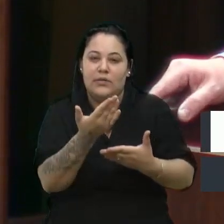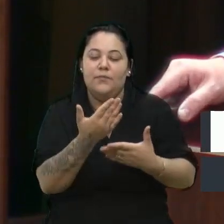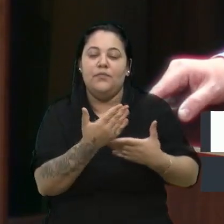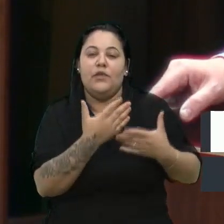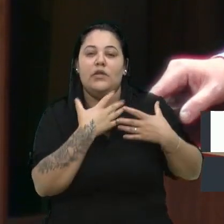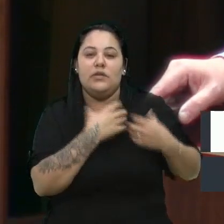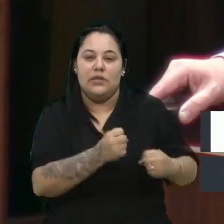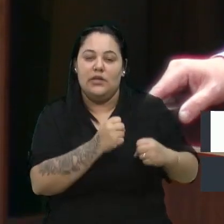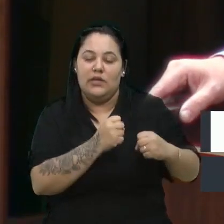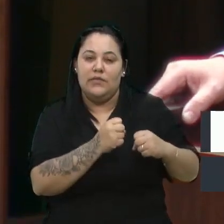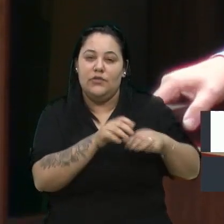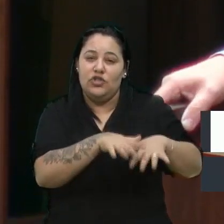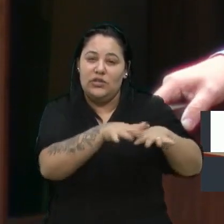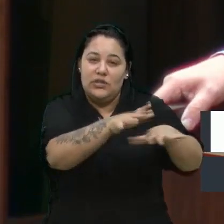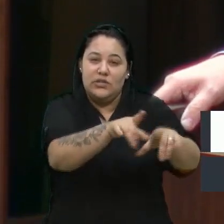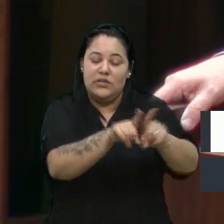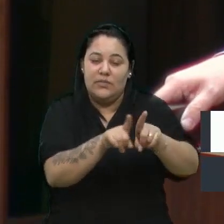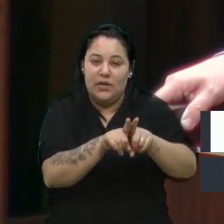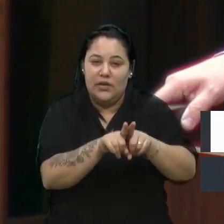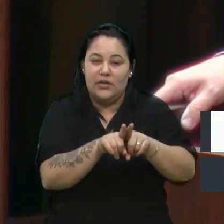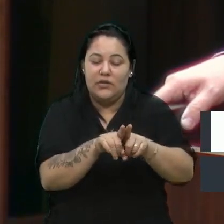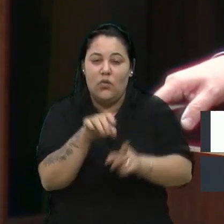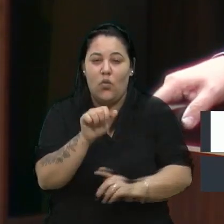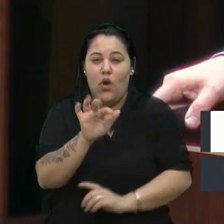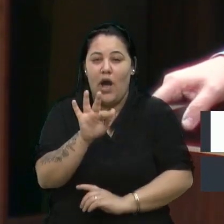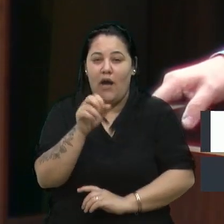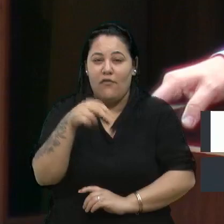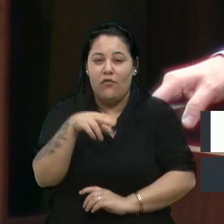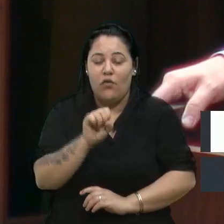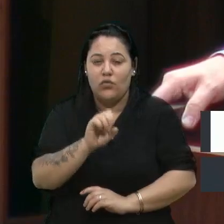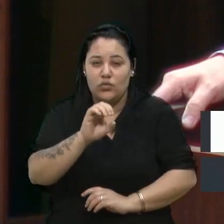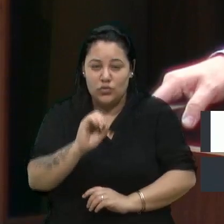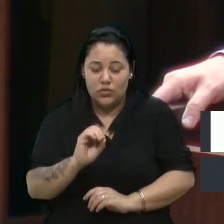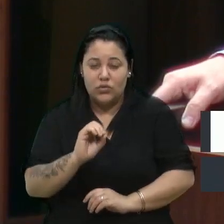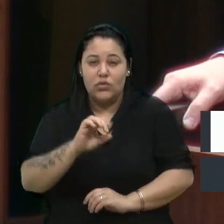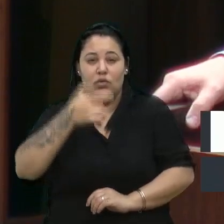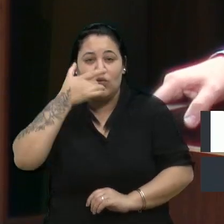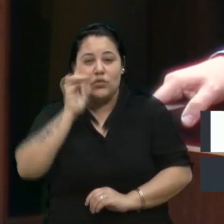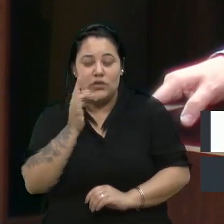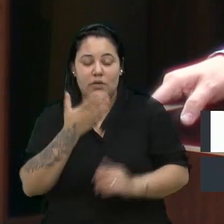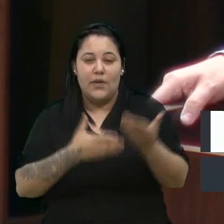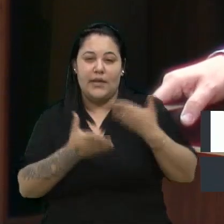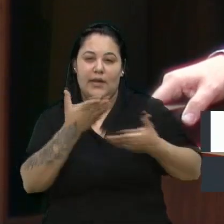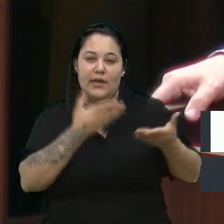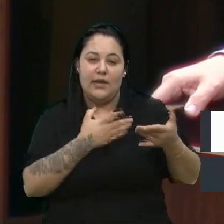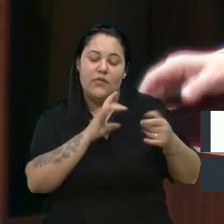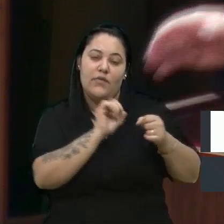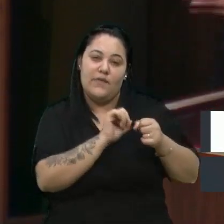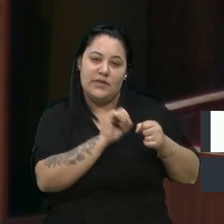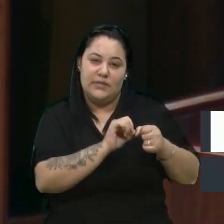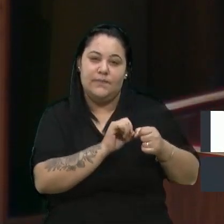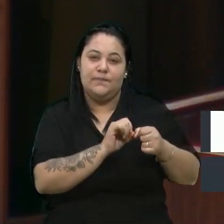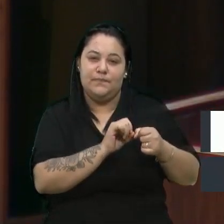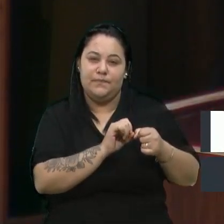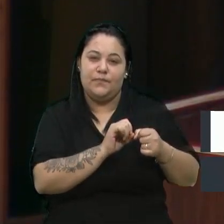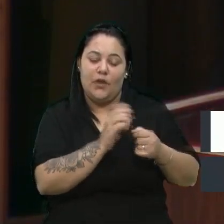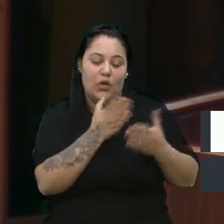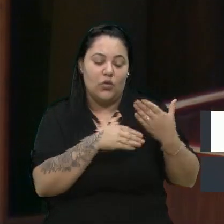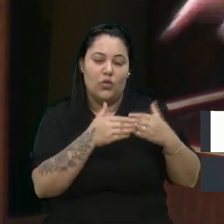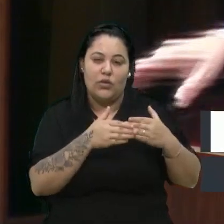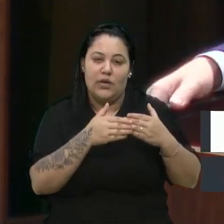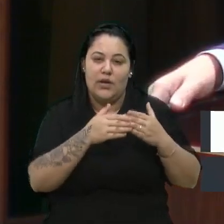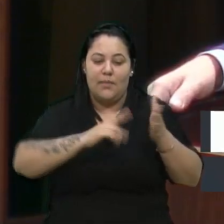ali na pessoa do secretário Alfonso Willembring, por ter atendido e feito, então, ali também toda a pintura,